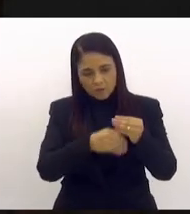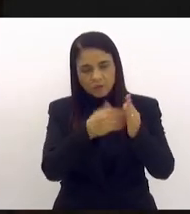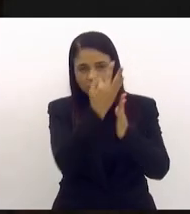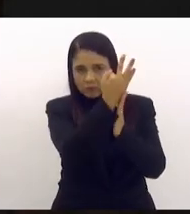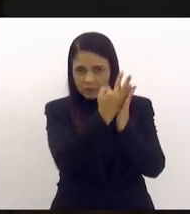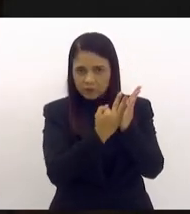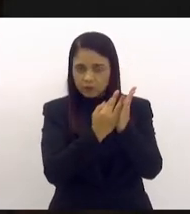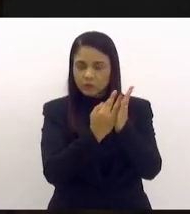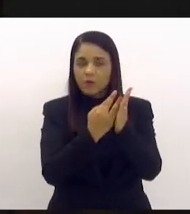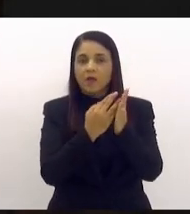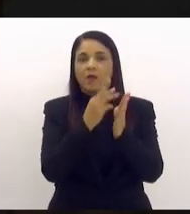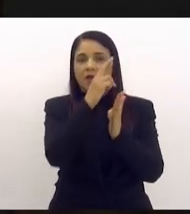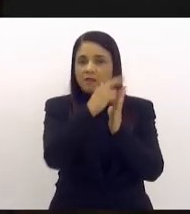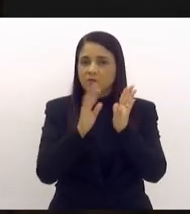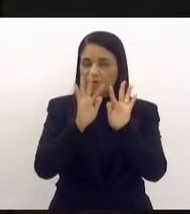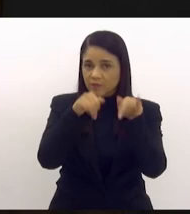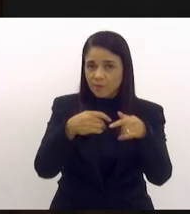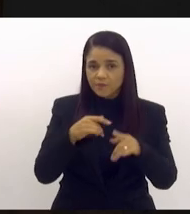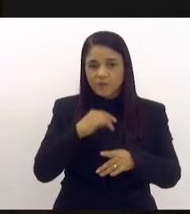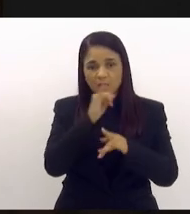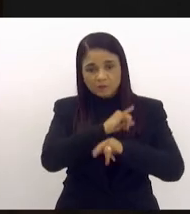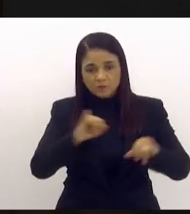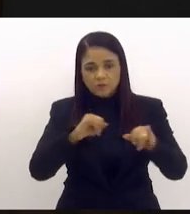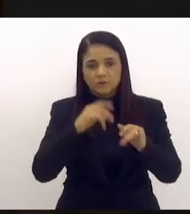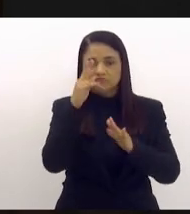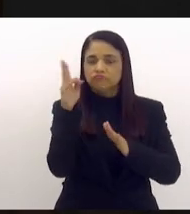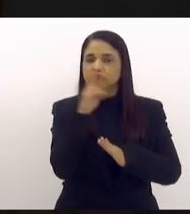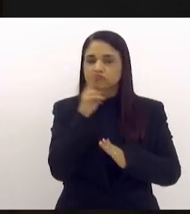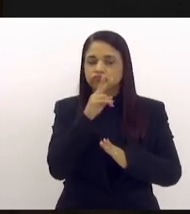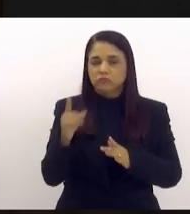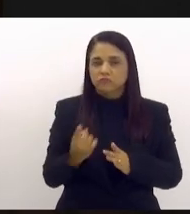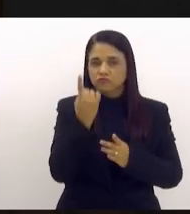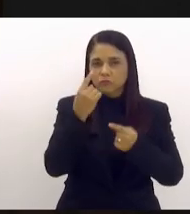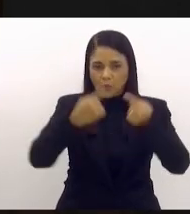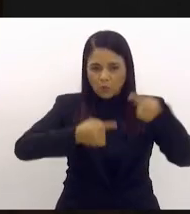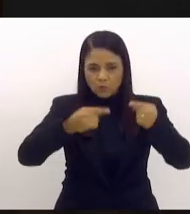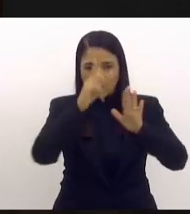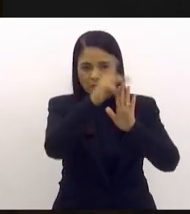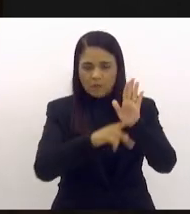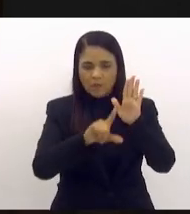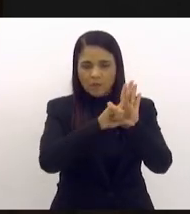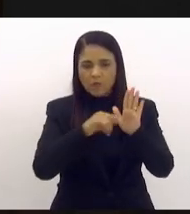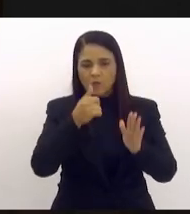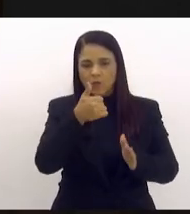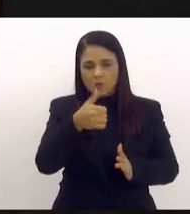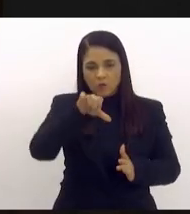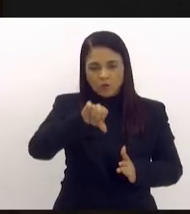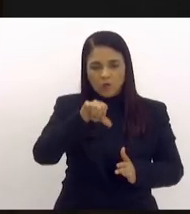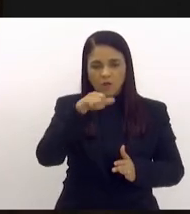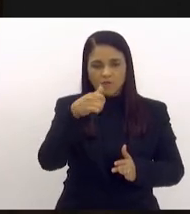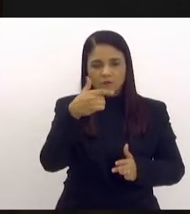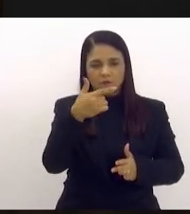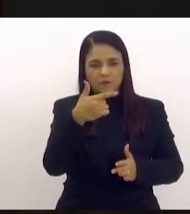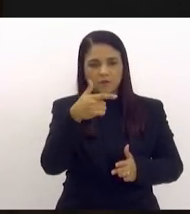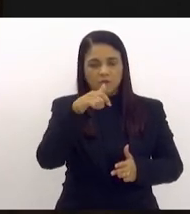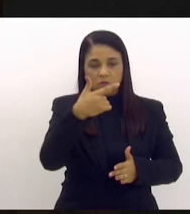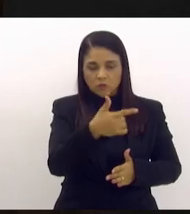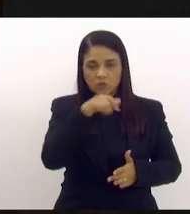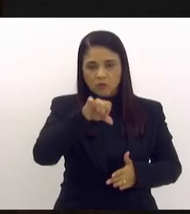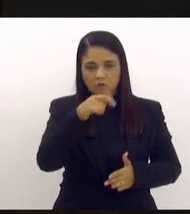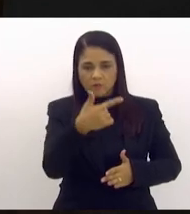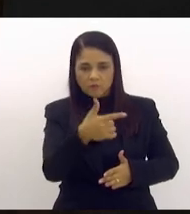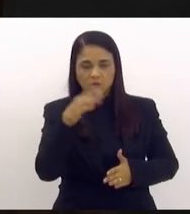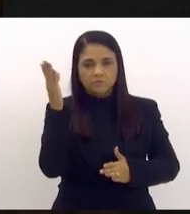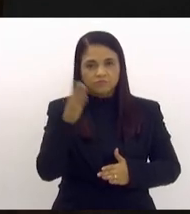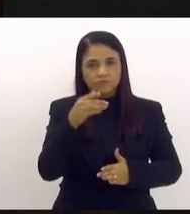redação final. Anuncio. Em regime de urgência, em discussão única, projeto de resolução número 292, de 23, de autoria do deputado